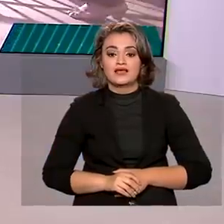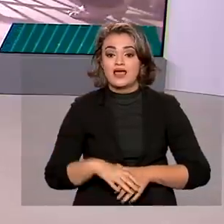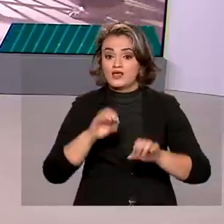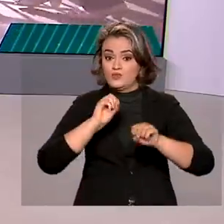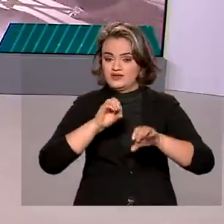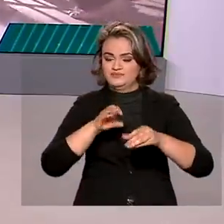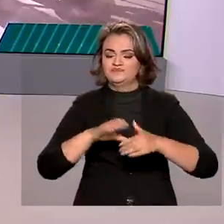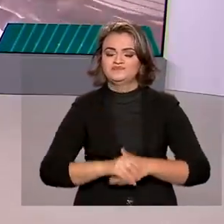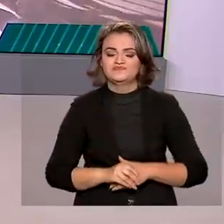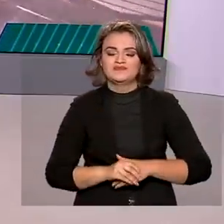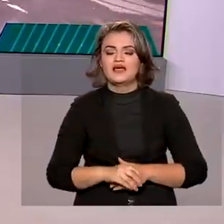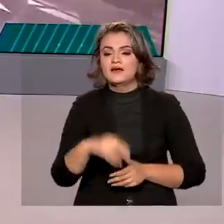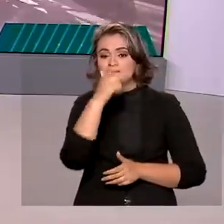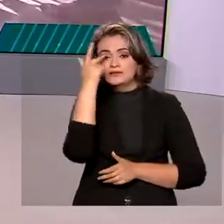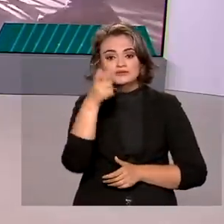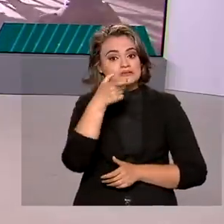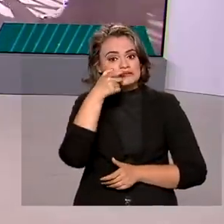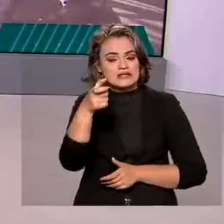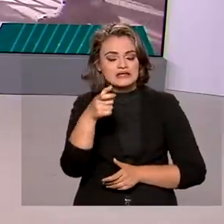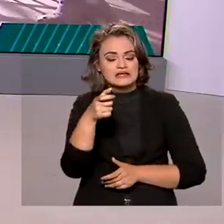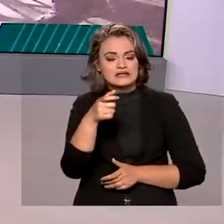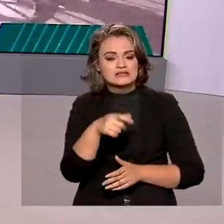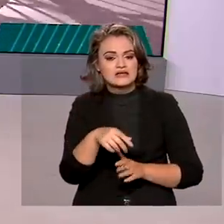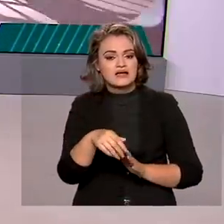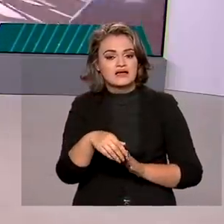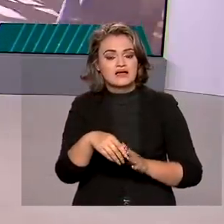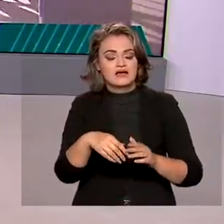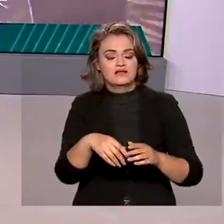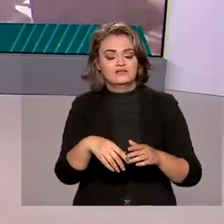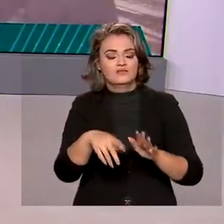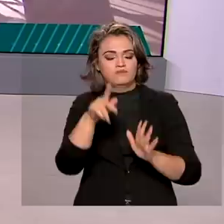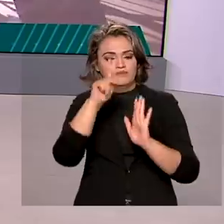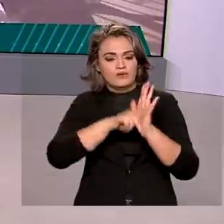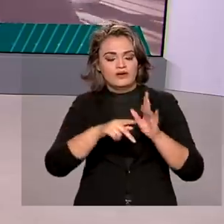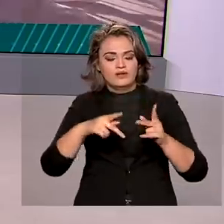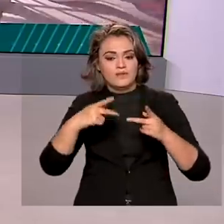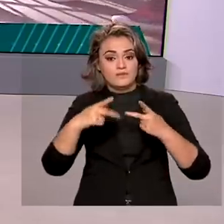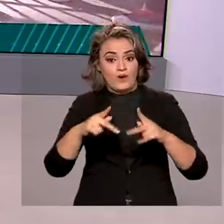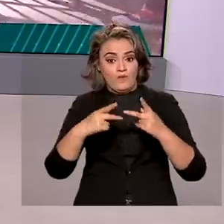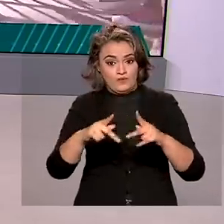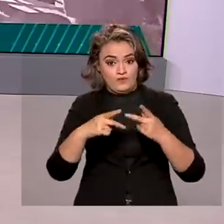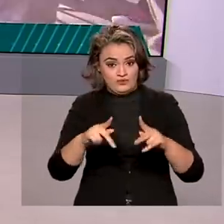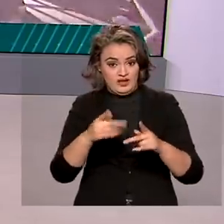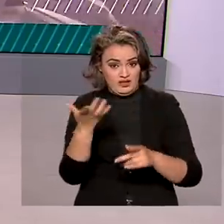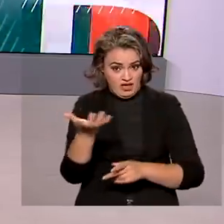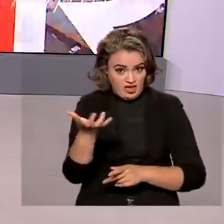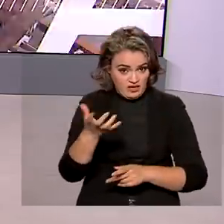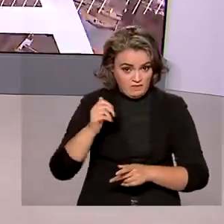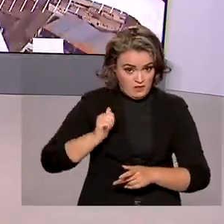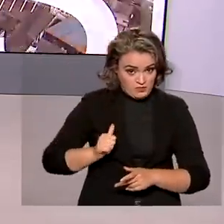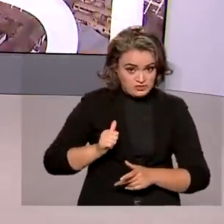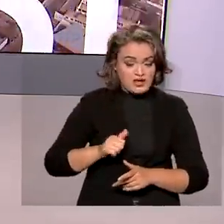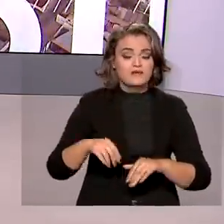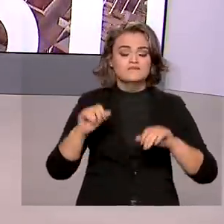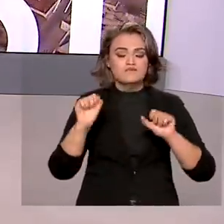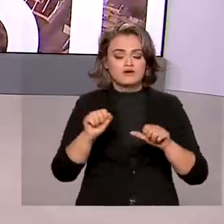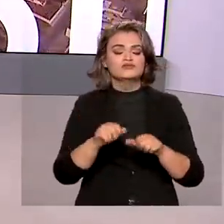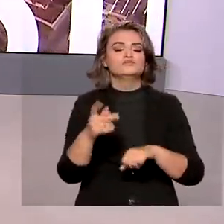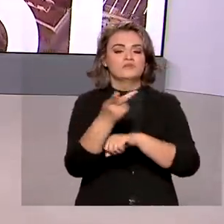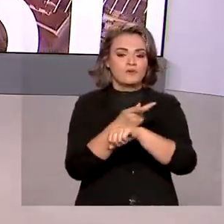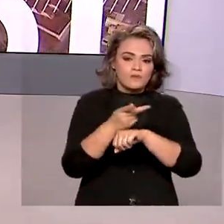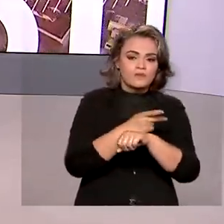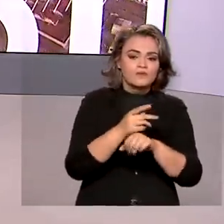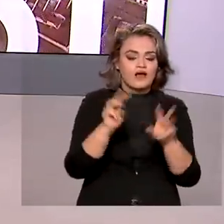Educação agora. Os interessados em concorrer a uma bolsa do programa Universidade para Todos, o Prouni, já podem consultar as opções